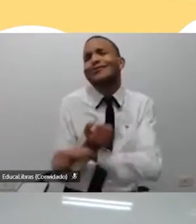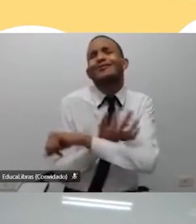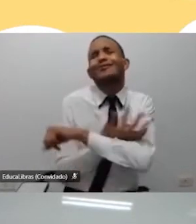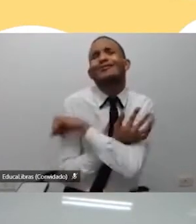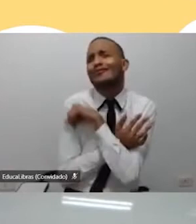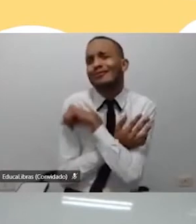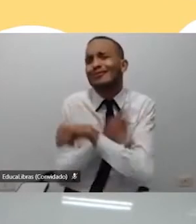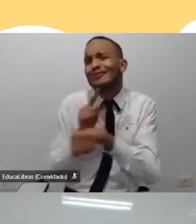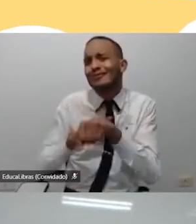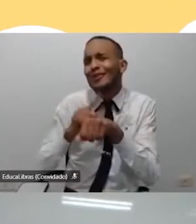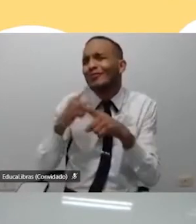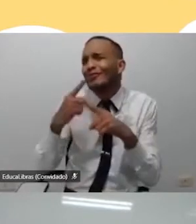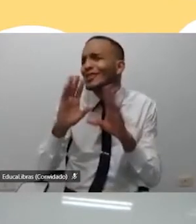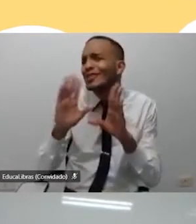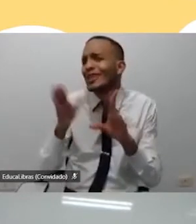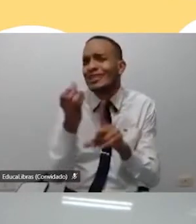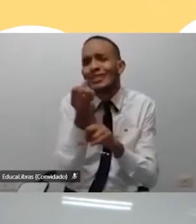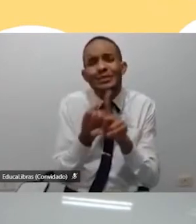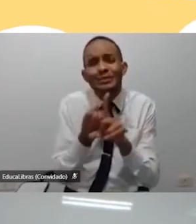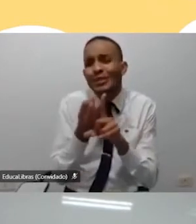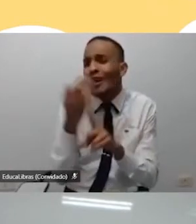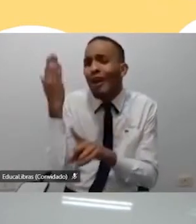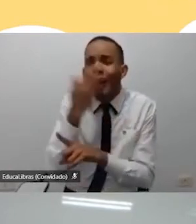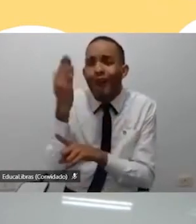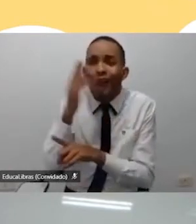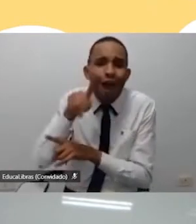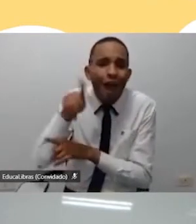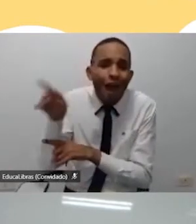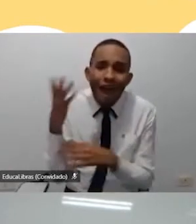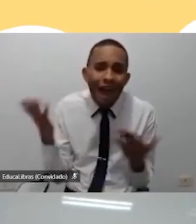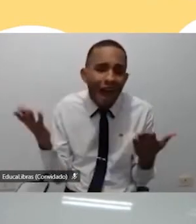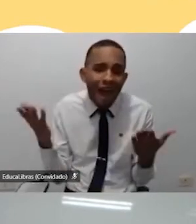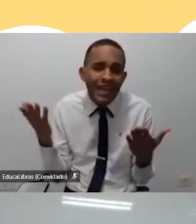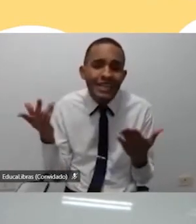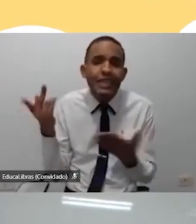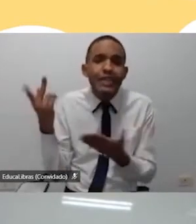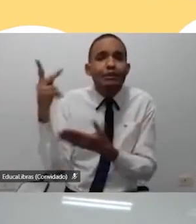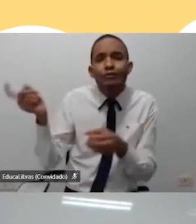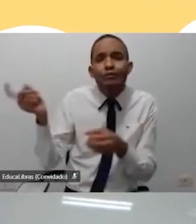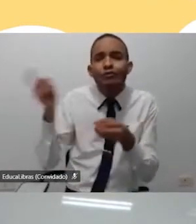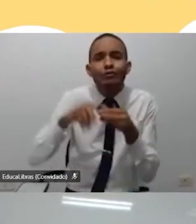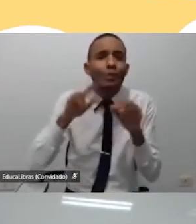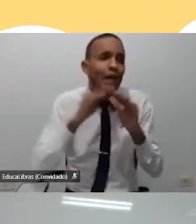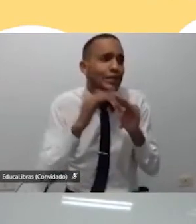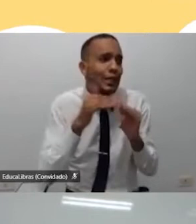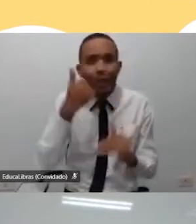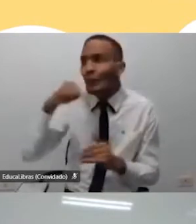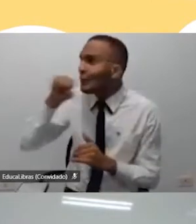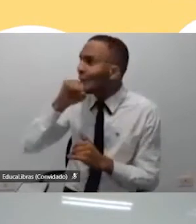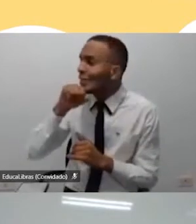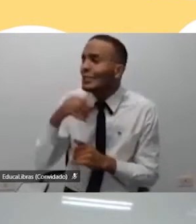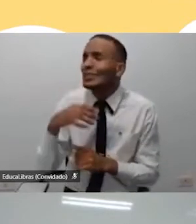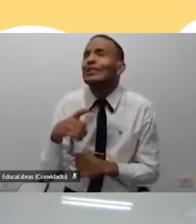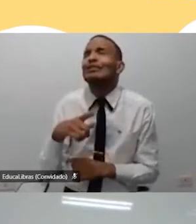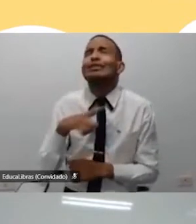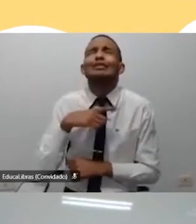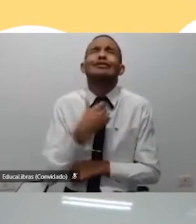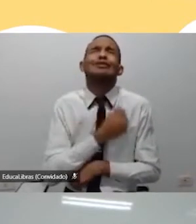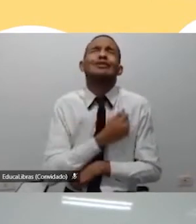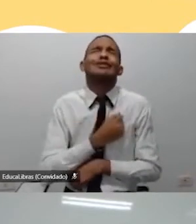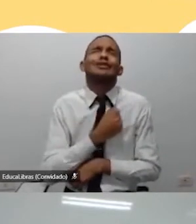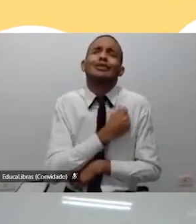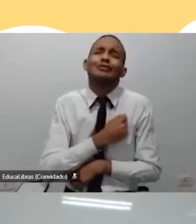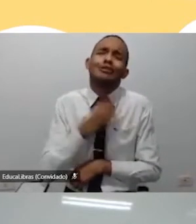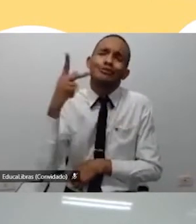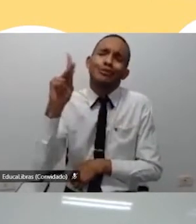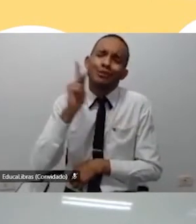porque fazia seis meses que ele não via a professora. E ele voltou para casa e falou, mamãe, eu estava com tanta saudade da minha